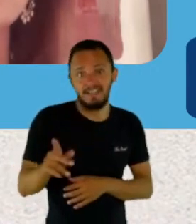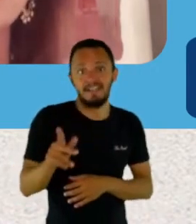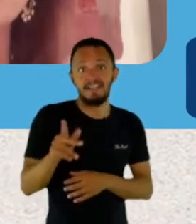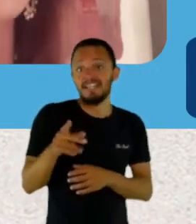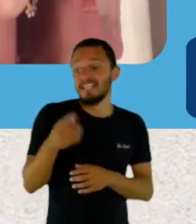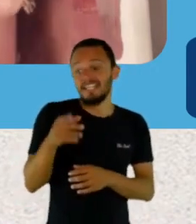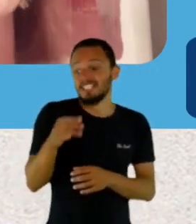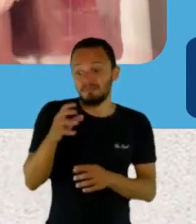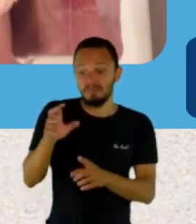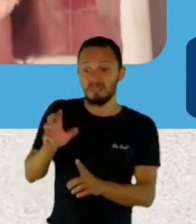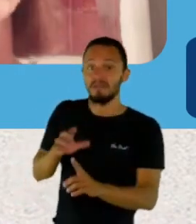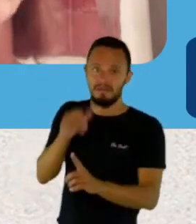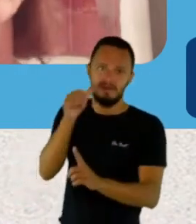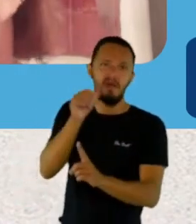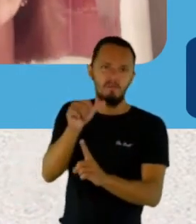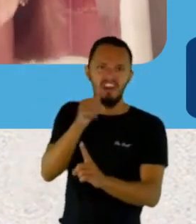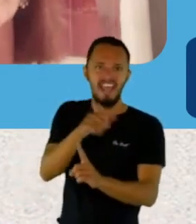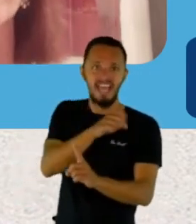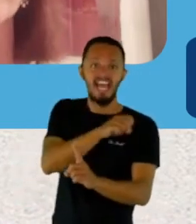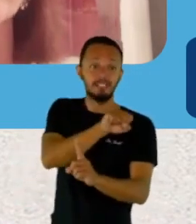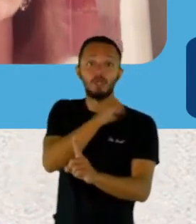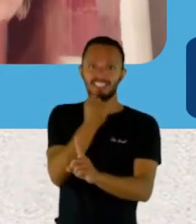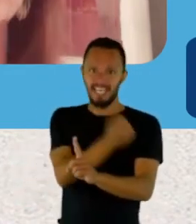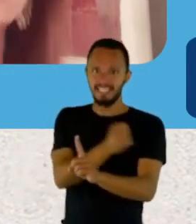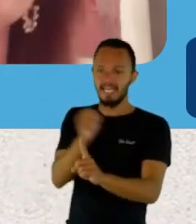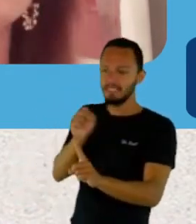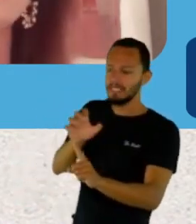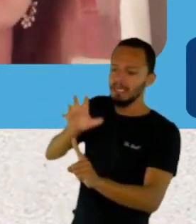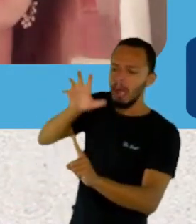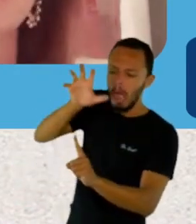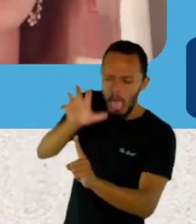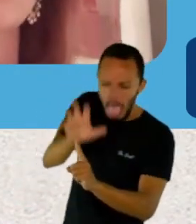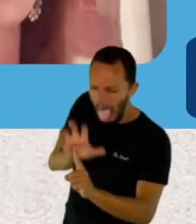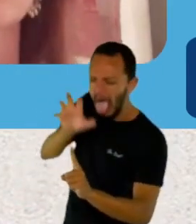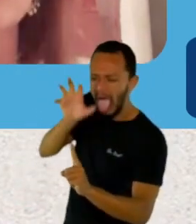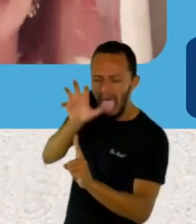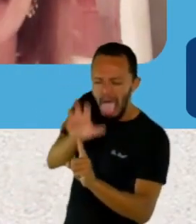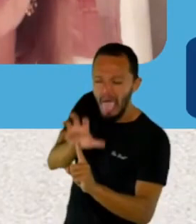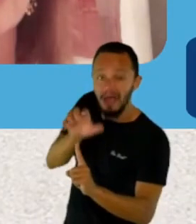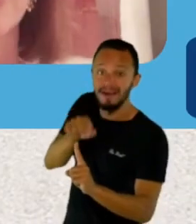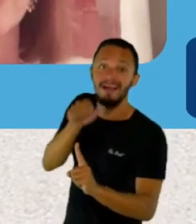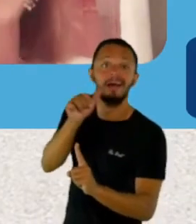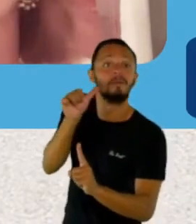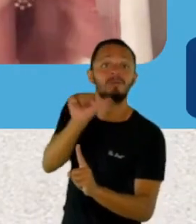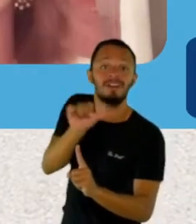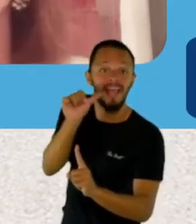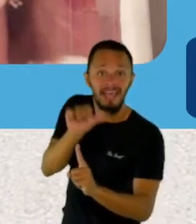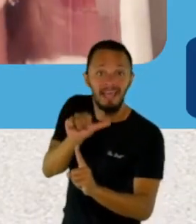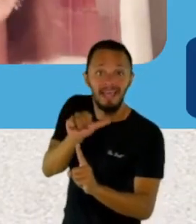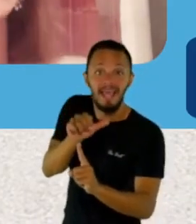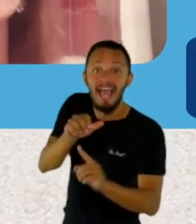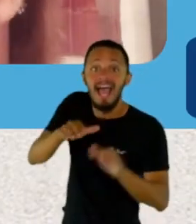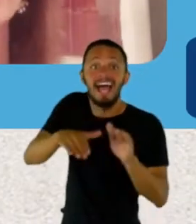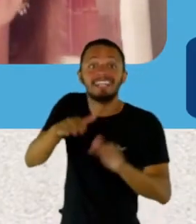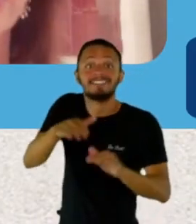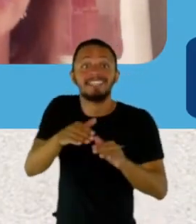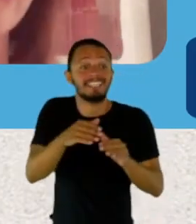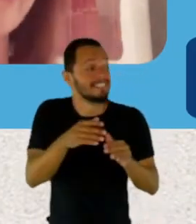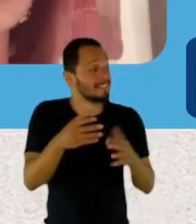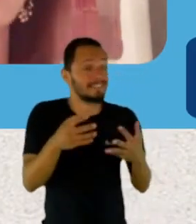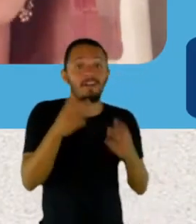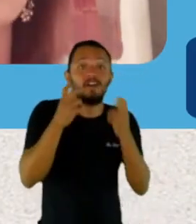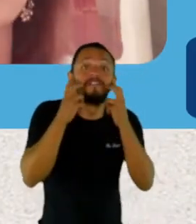conta de tudo o tempo todo. E a gente, às vezes, se envergonha ainda de pedir para o nosso companheiro de ajudar, né? De fazer com que o filho...